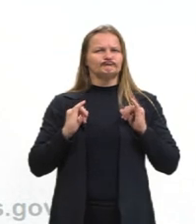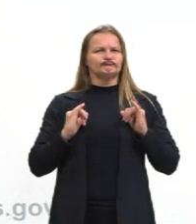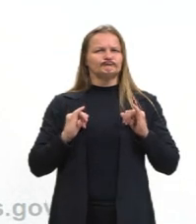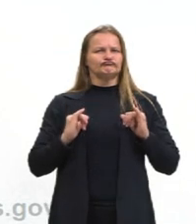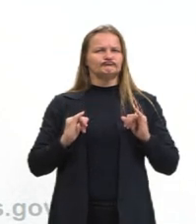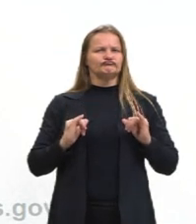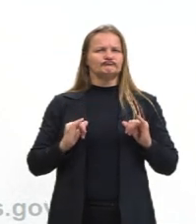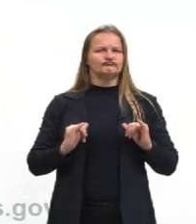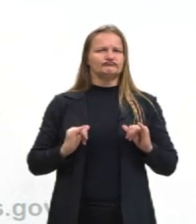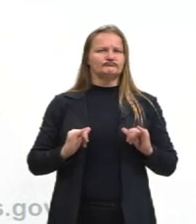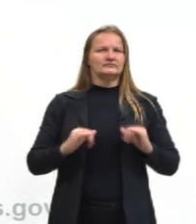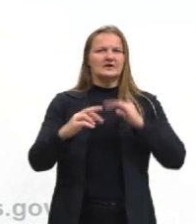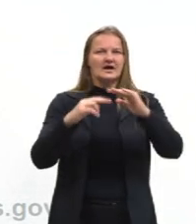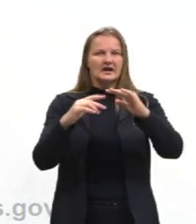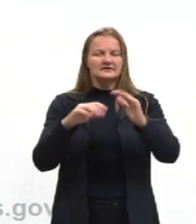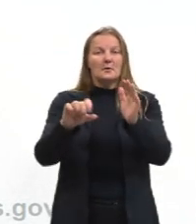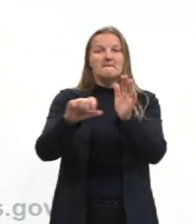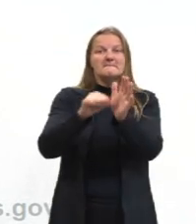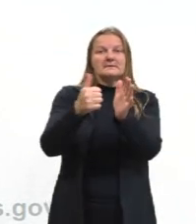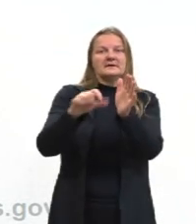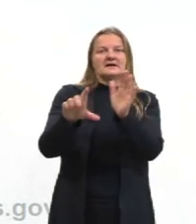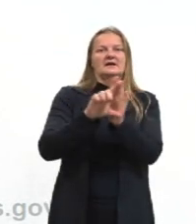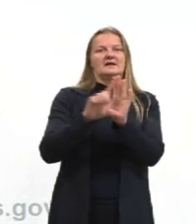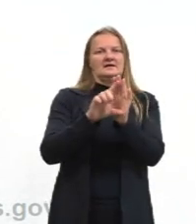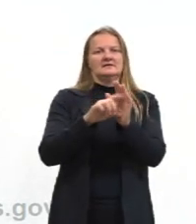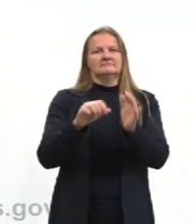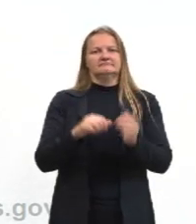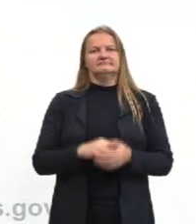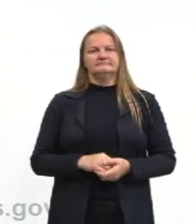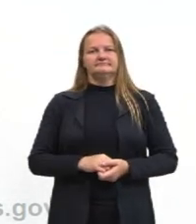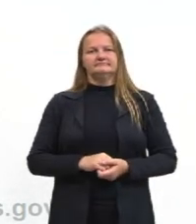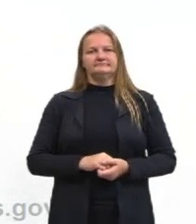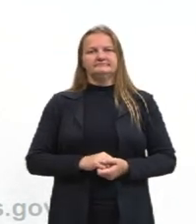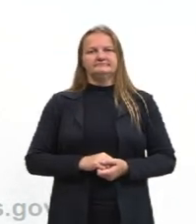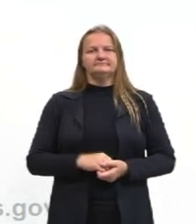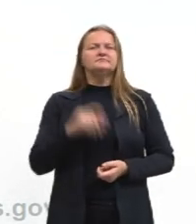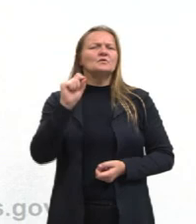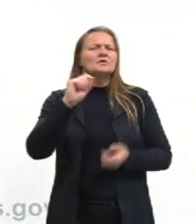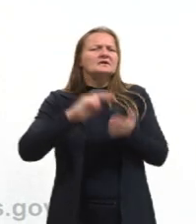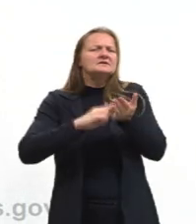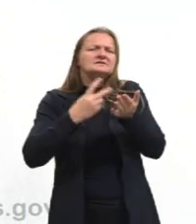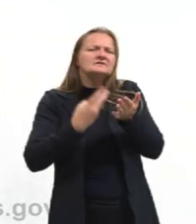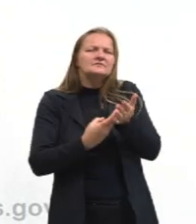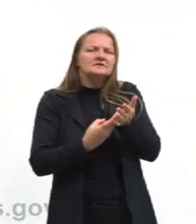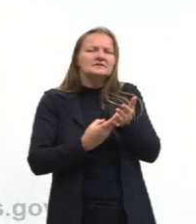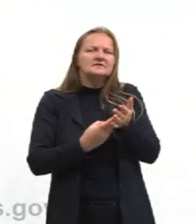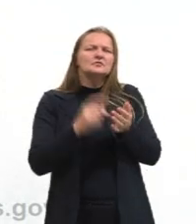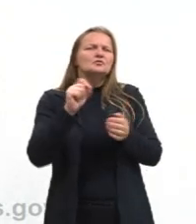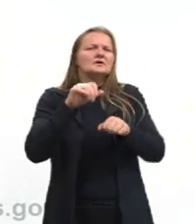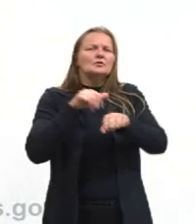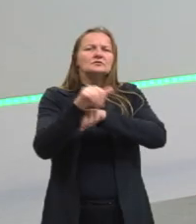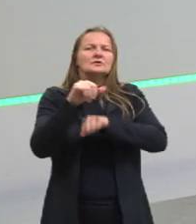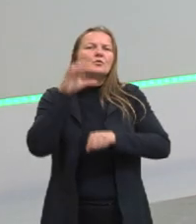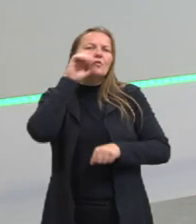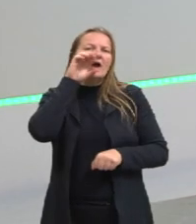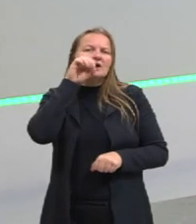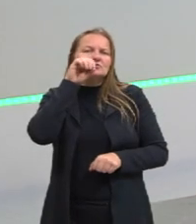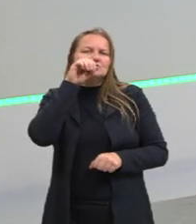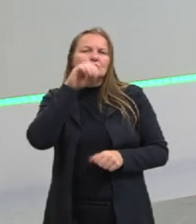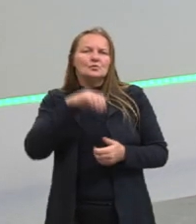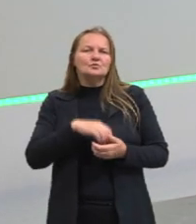inércia, relação com a primeira lei, tá? É a mesma coisa. Então o que que quer dizer, tá? O que aconteceu com o cachorro?